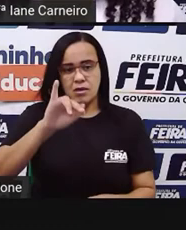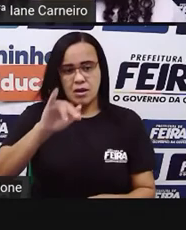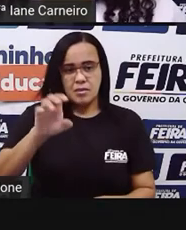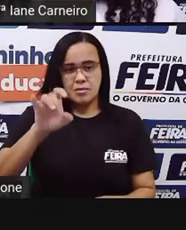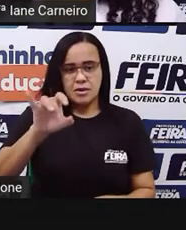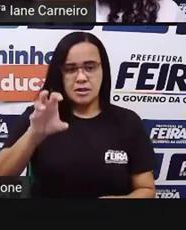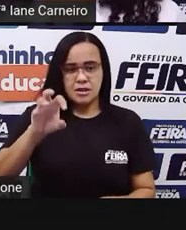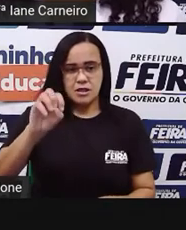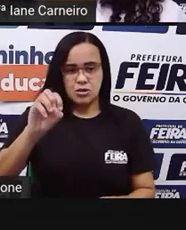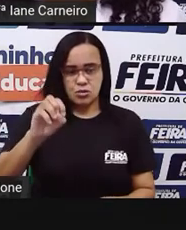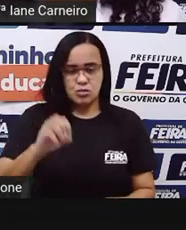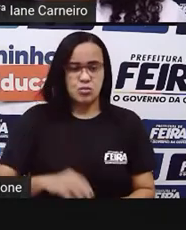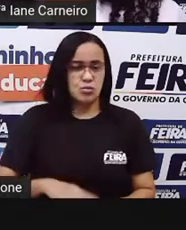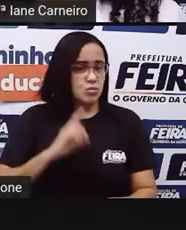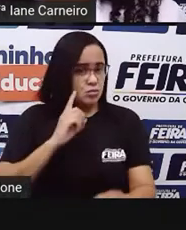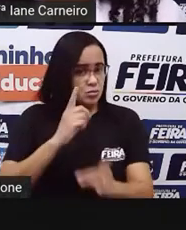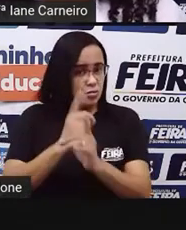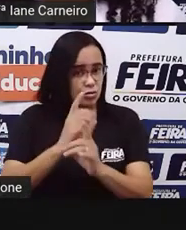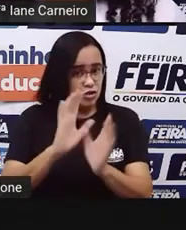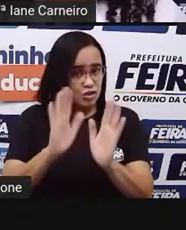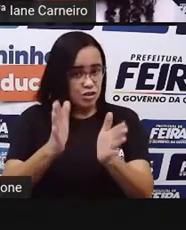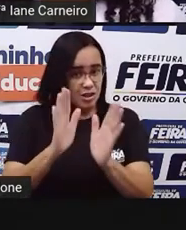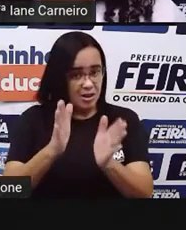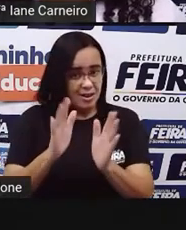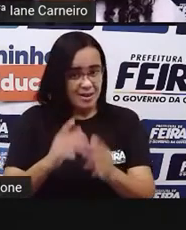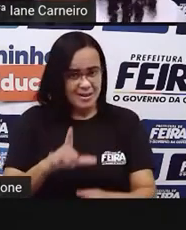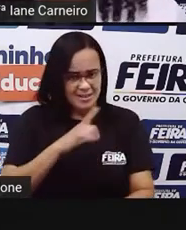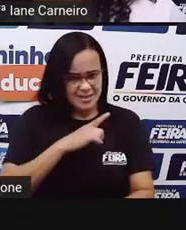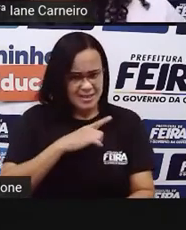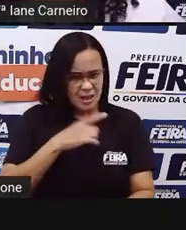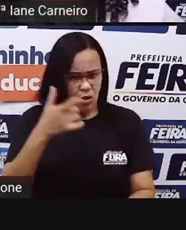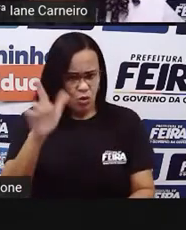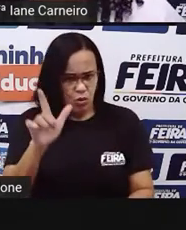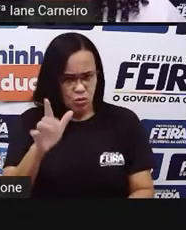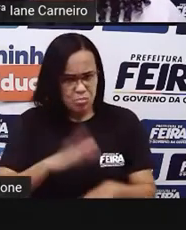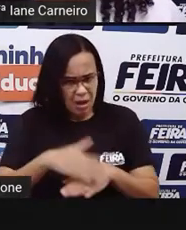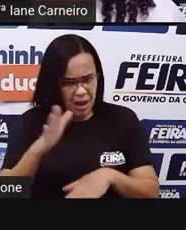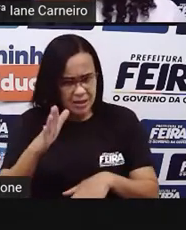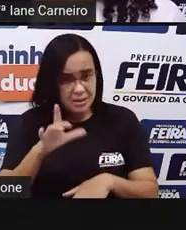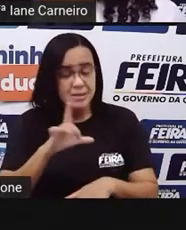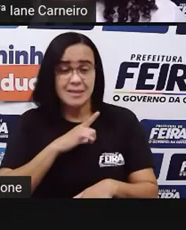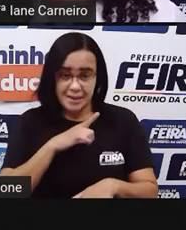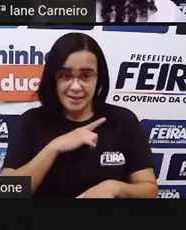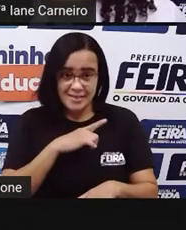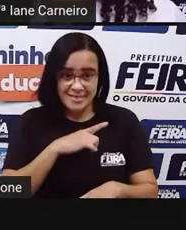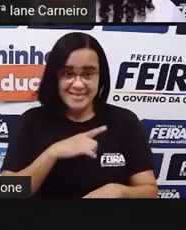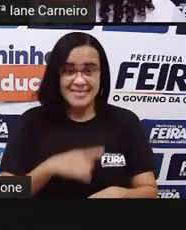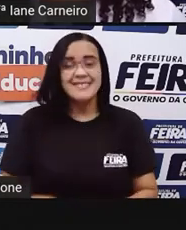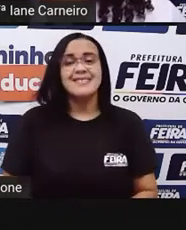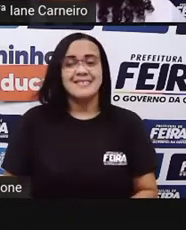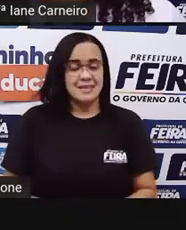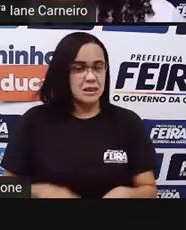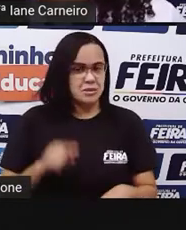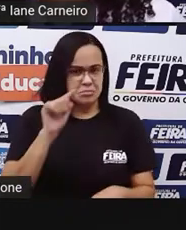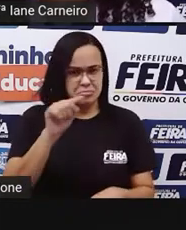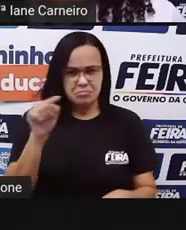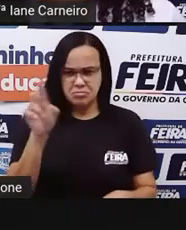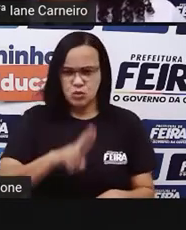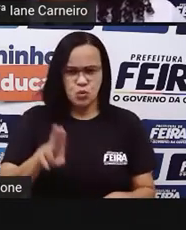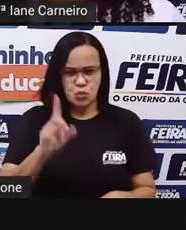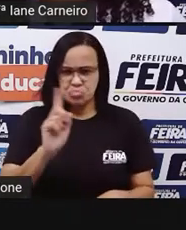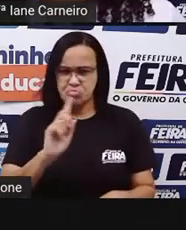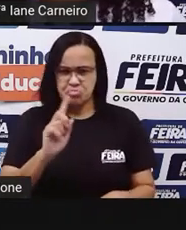Já achamos um que usa óculos. Será que tem outro que usa óculos? A gente tem que ver. Esse não usa, esse também não,